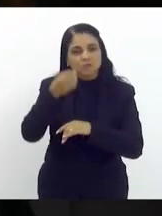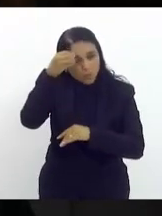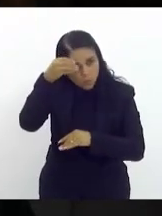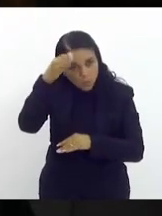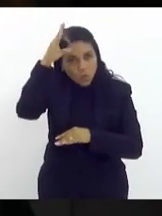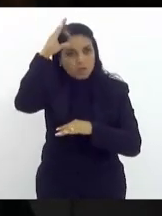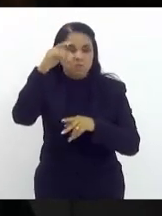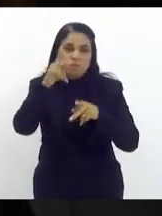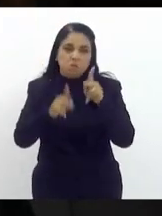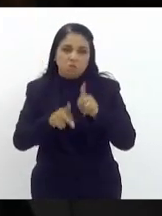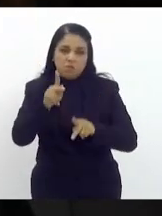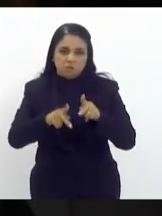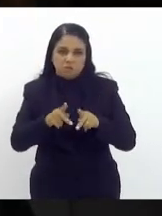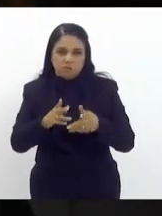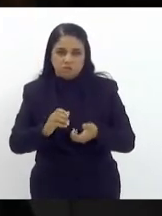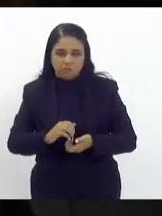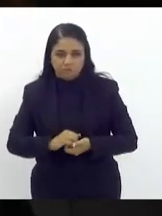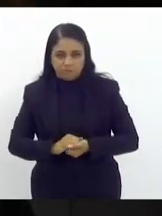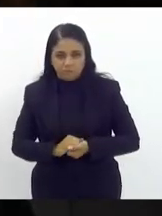toda a população